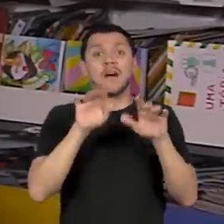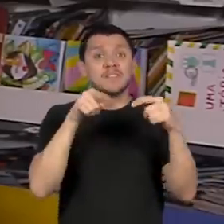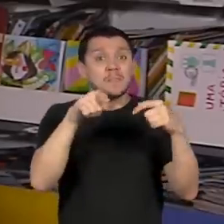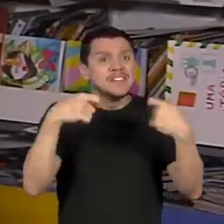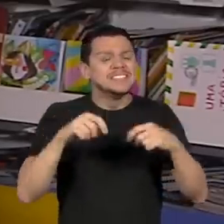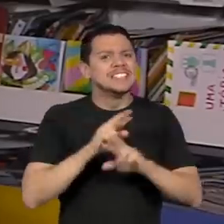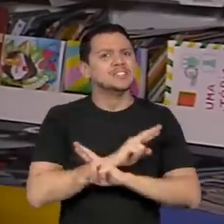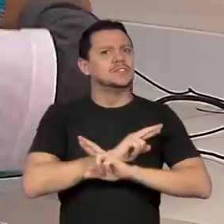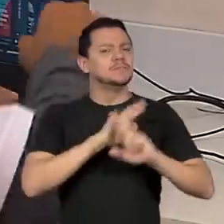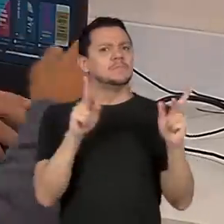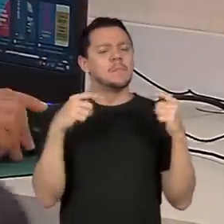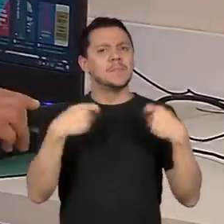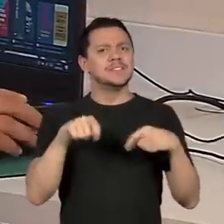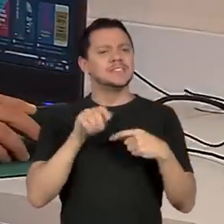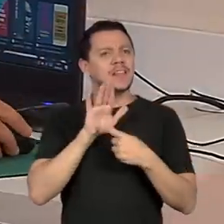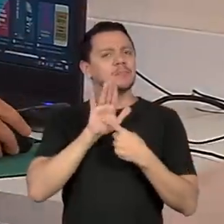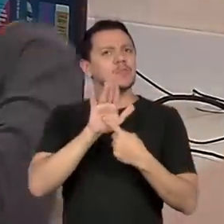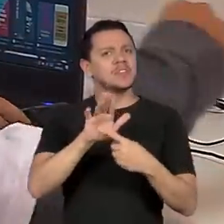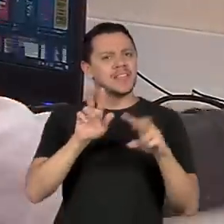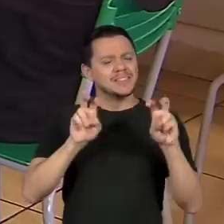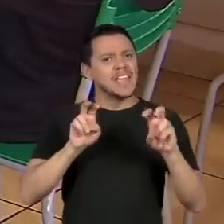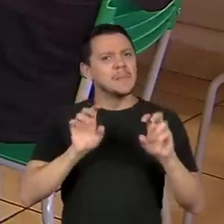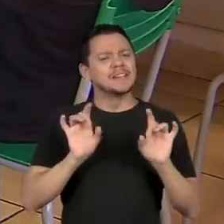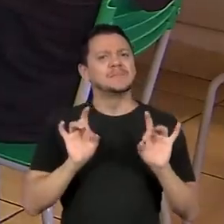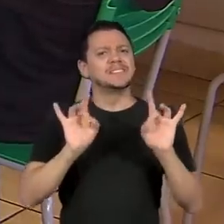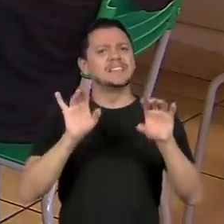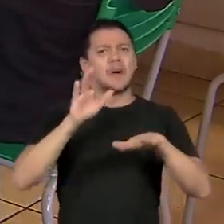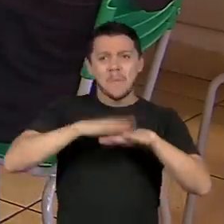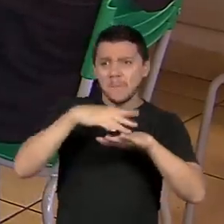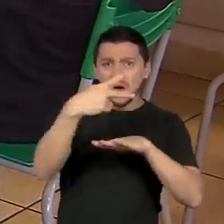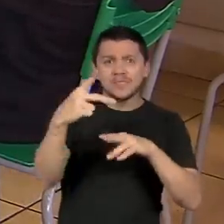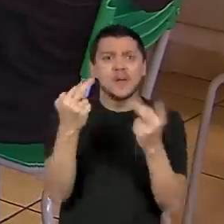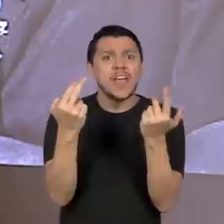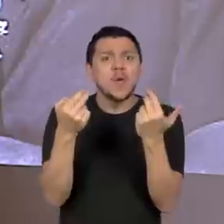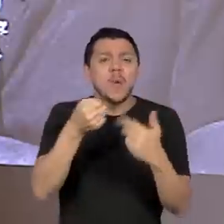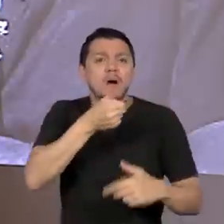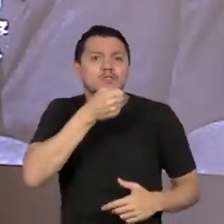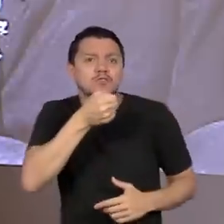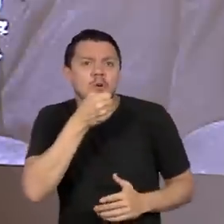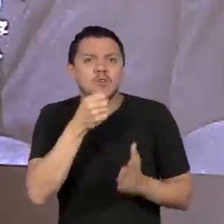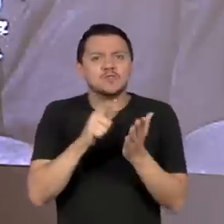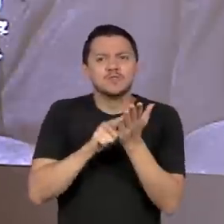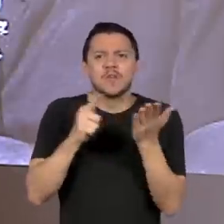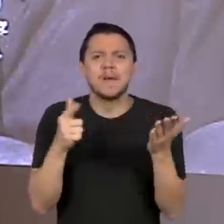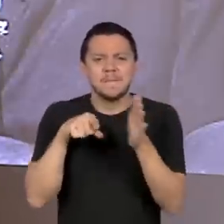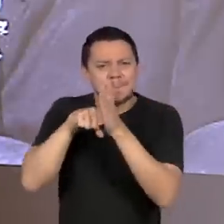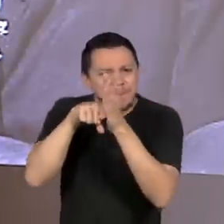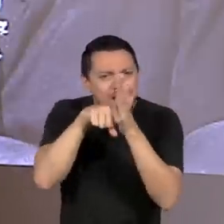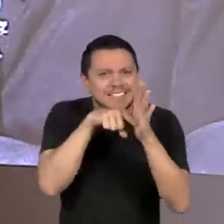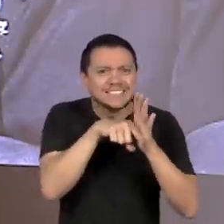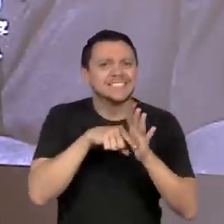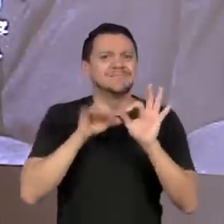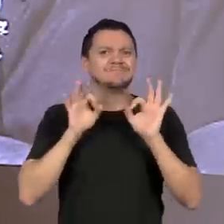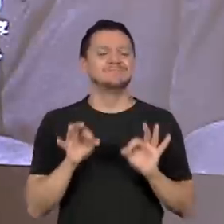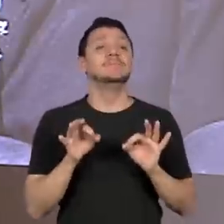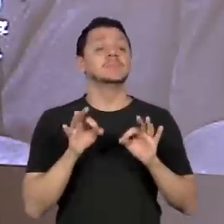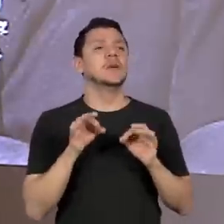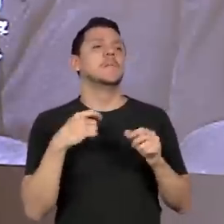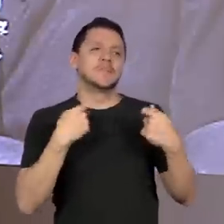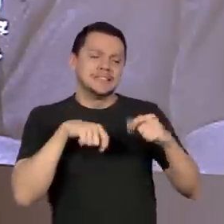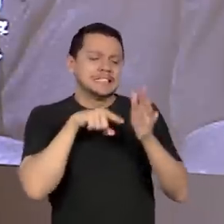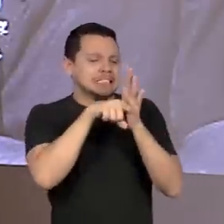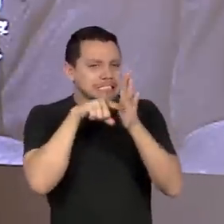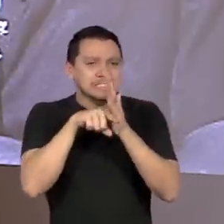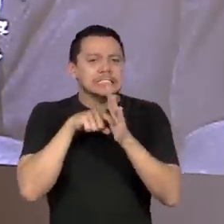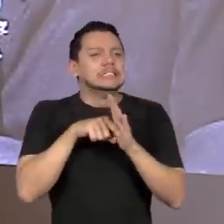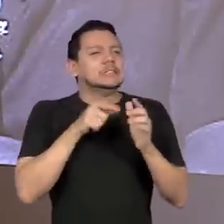porque aqui eles são jornalistas, eles são pesquisadores mirins. A gente tem que estudar bastante, procurar várias fontes para